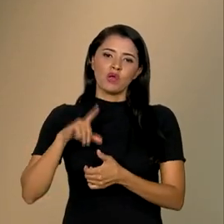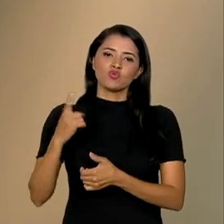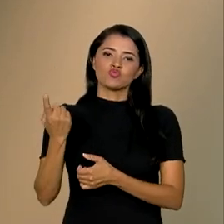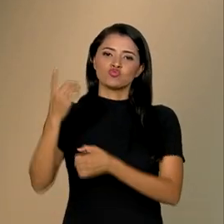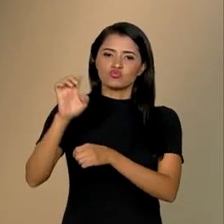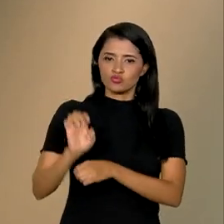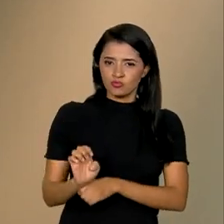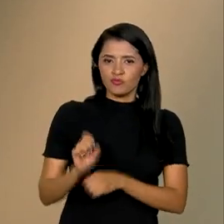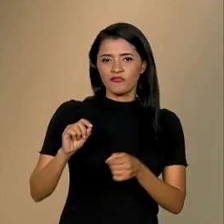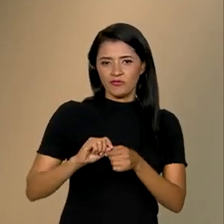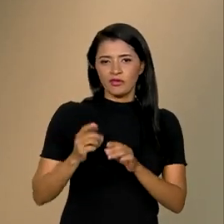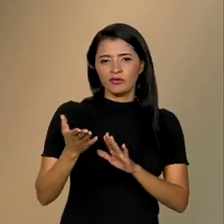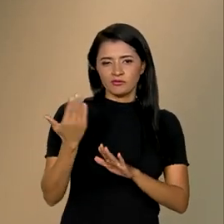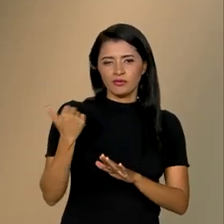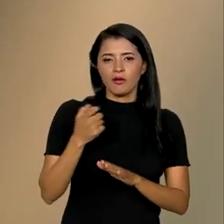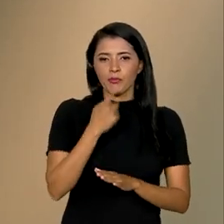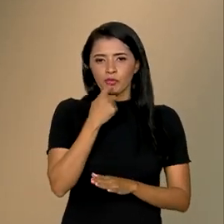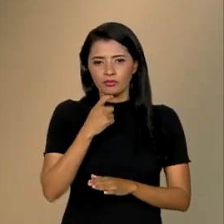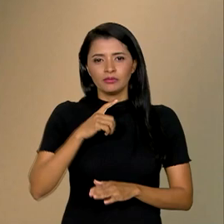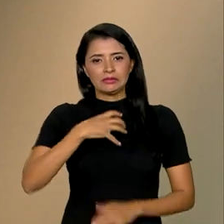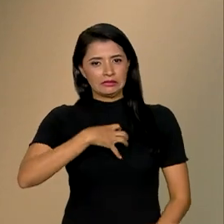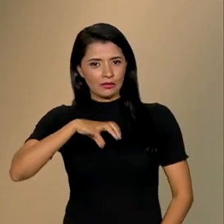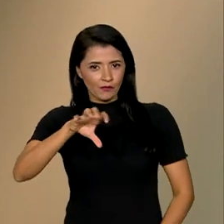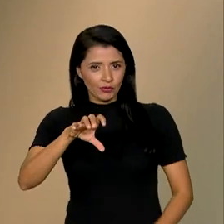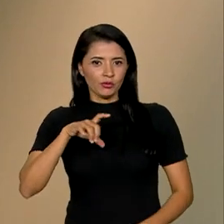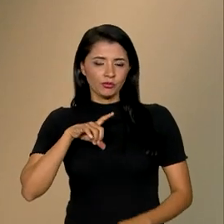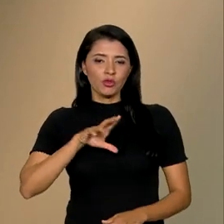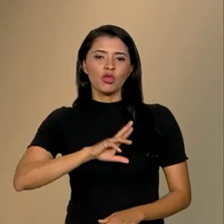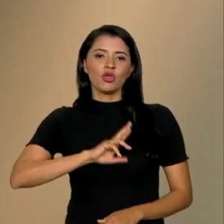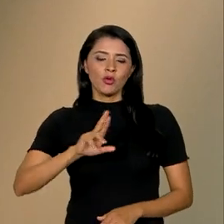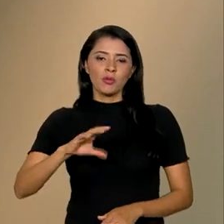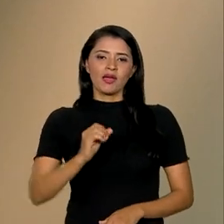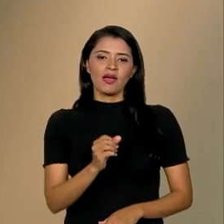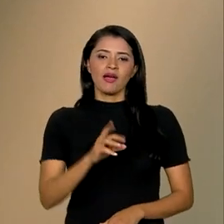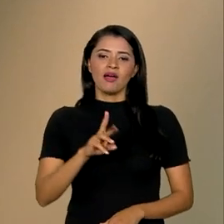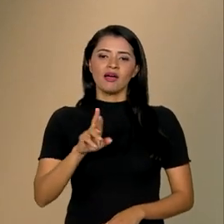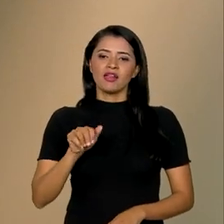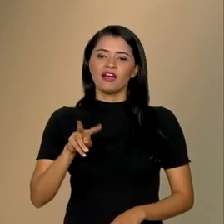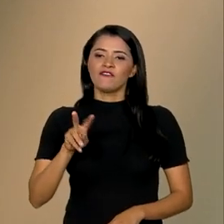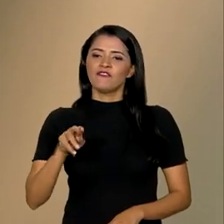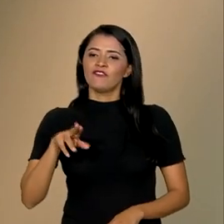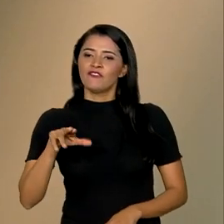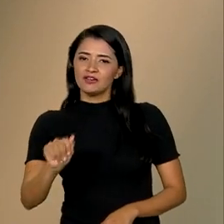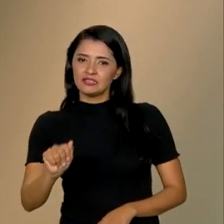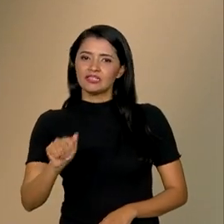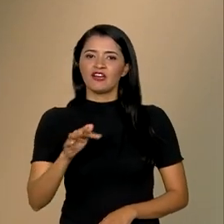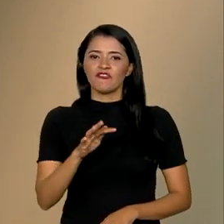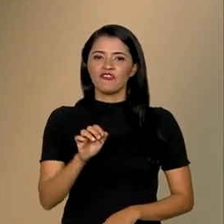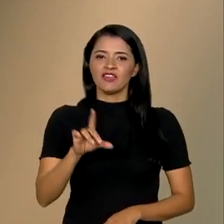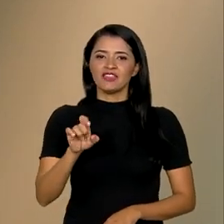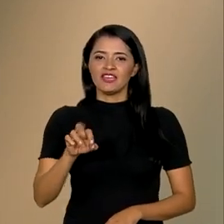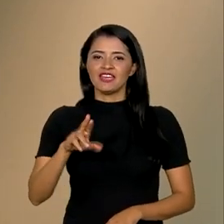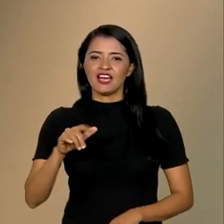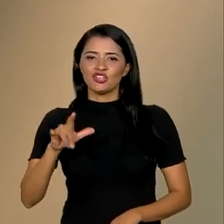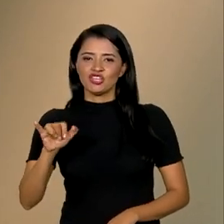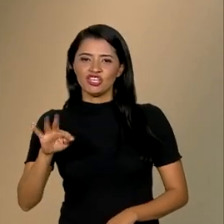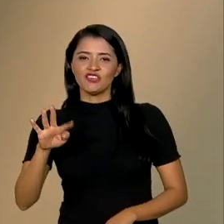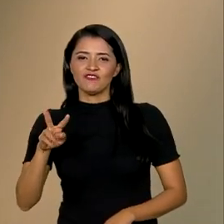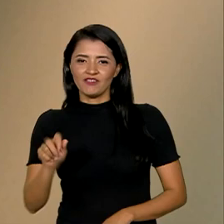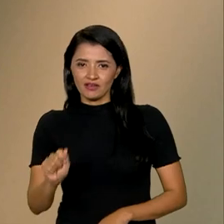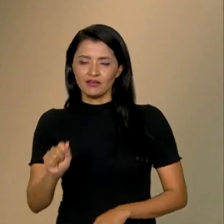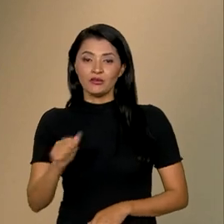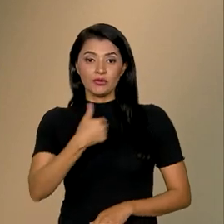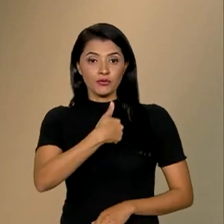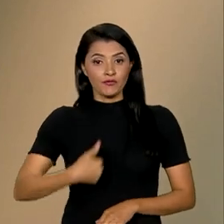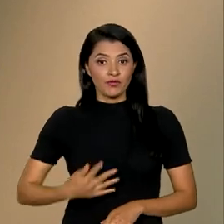fizemos agora há pouco em Salvador. Então, nós chamamos Caravana Federativa, que é a presença do governo federal, na unidade da